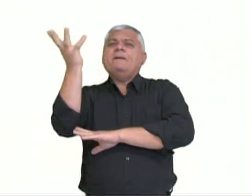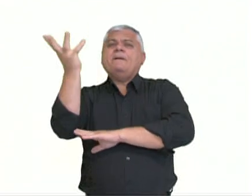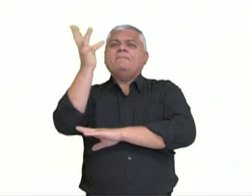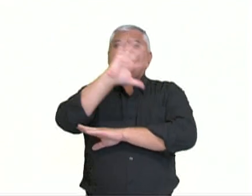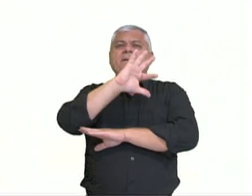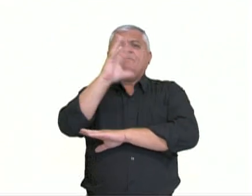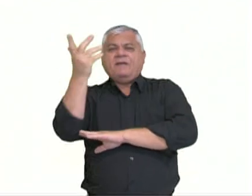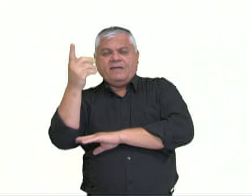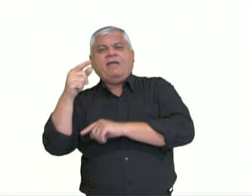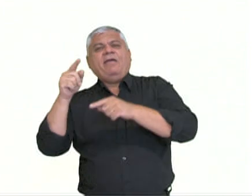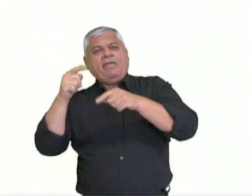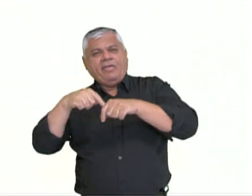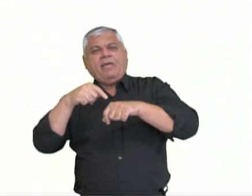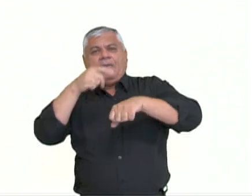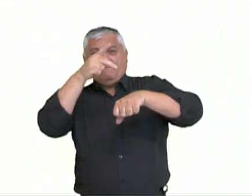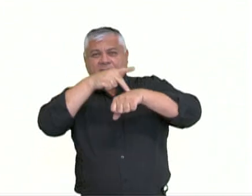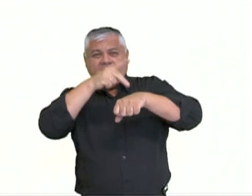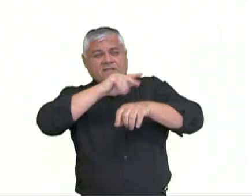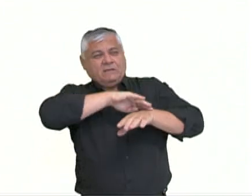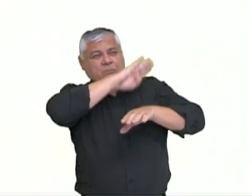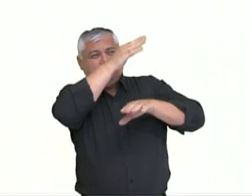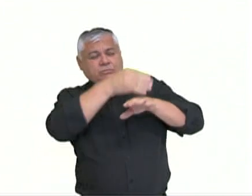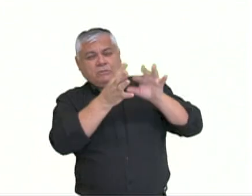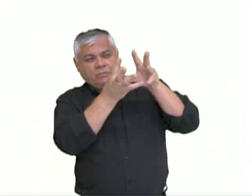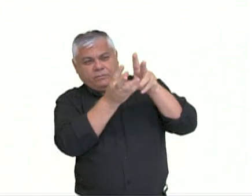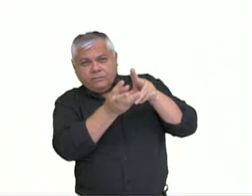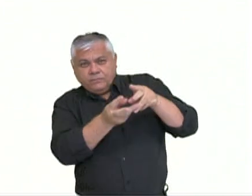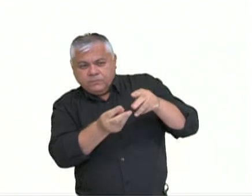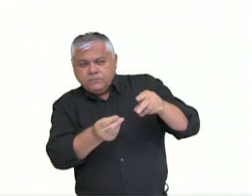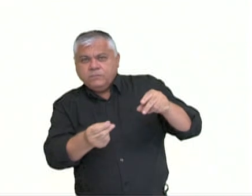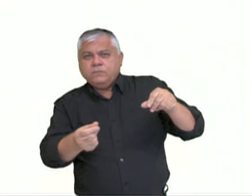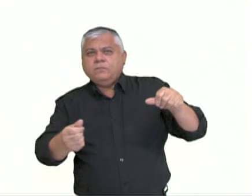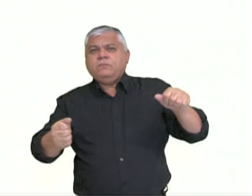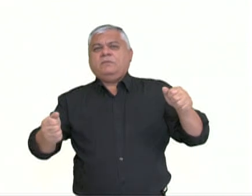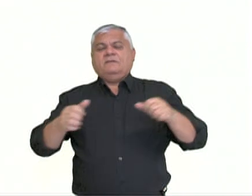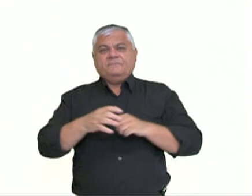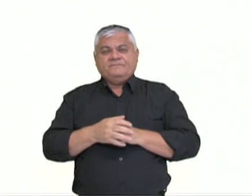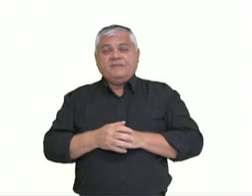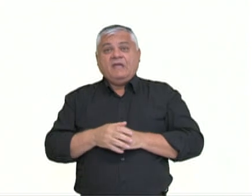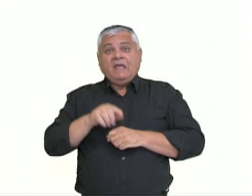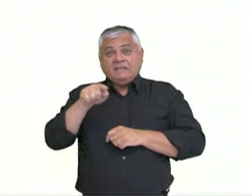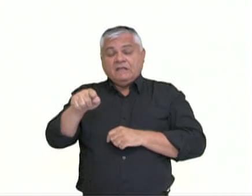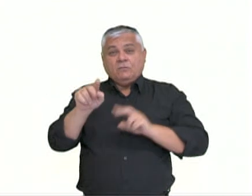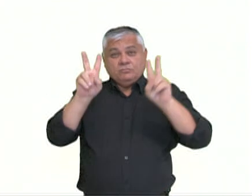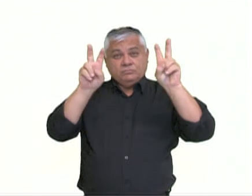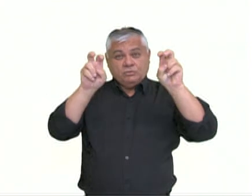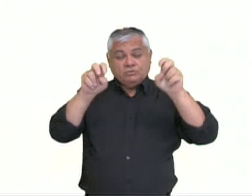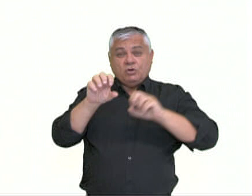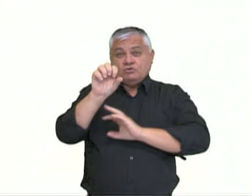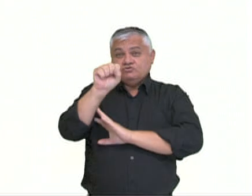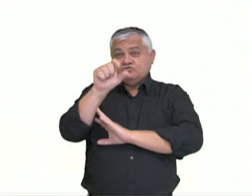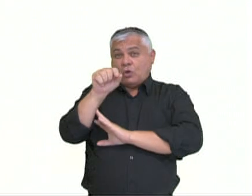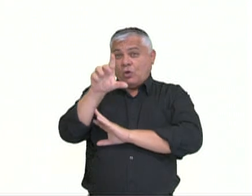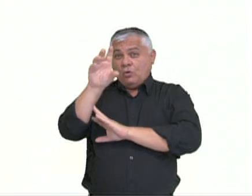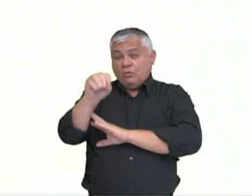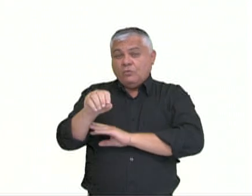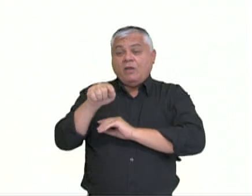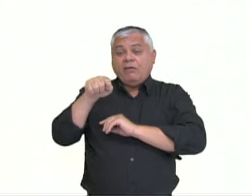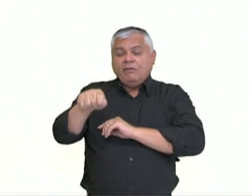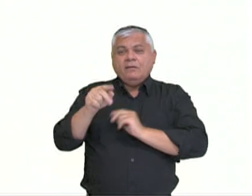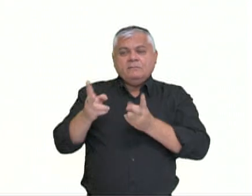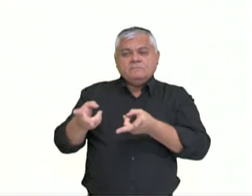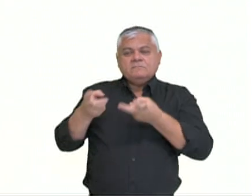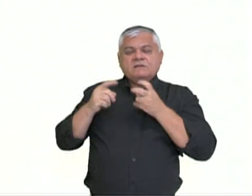decomposição das rochas e também da decomposição de material orgânico. E quando a gente fala no solo, a gente também vai